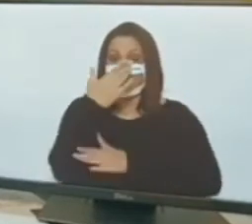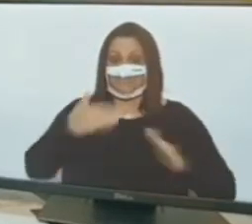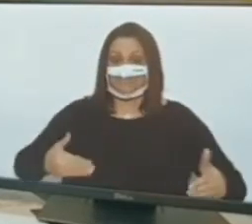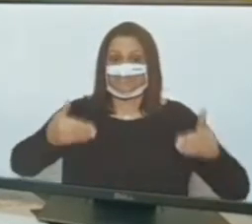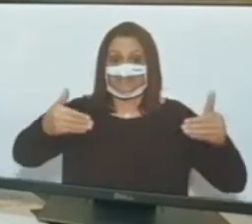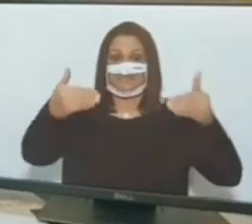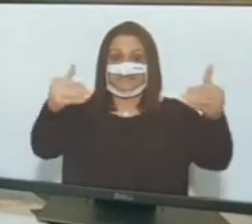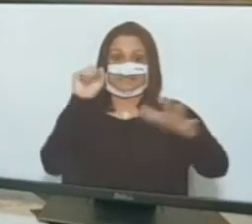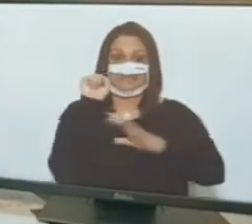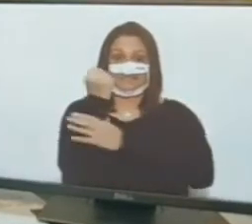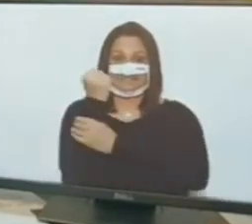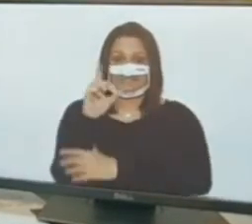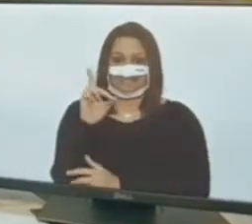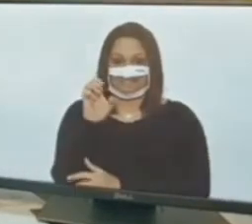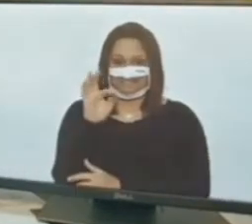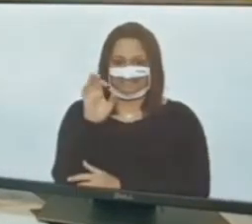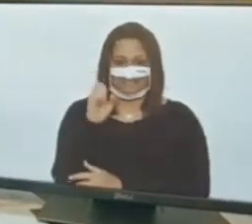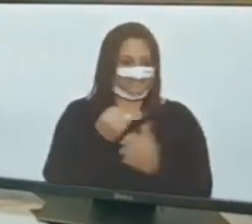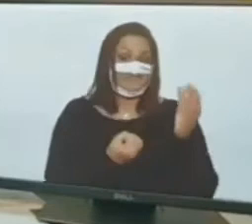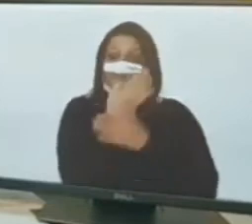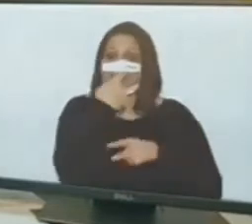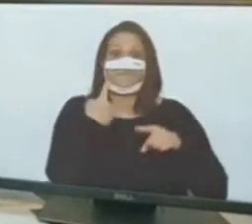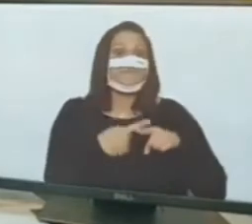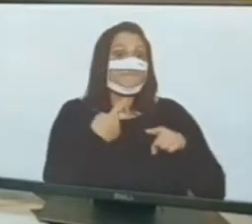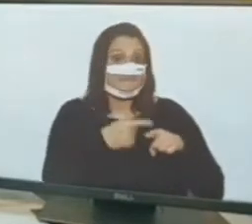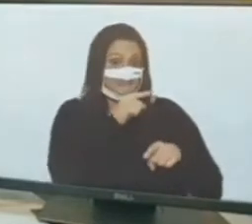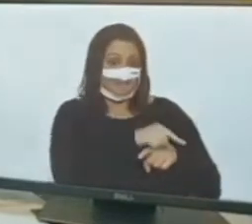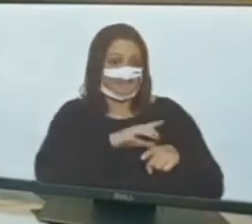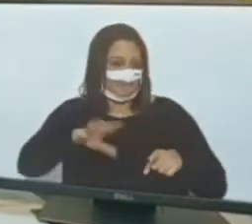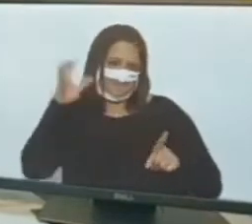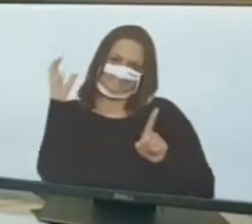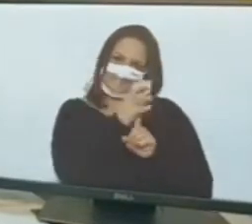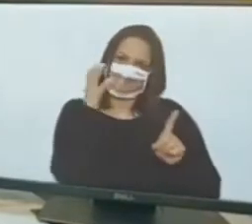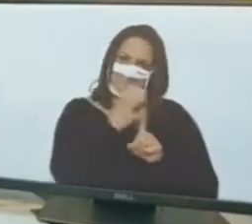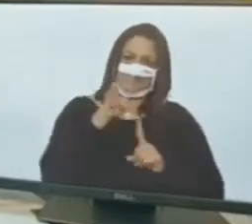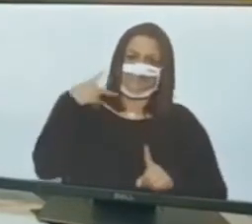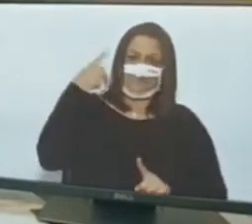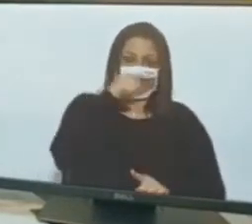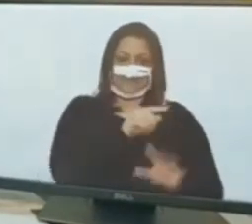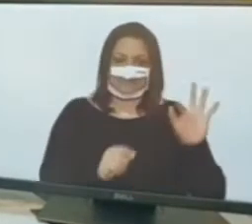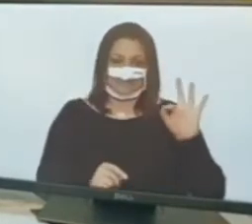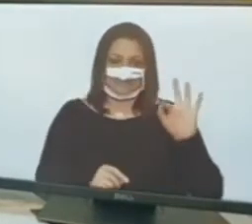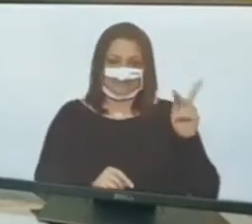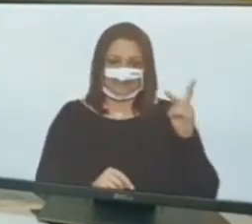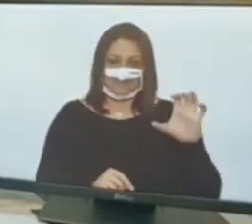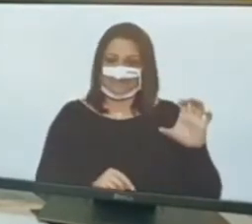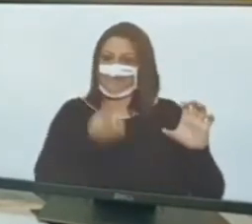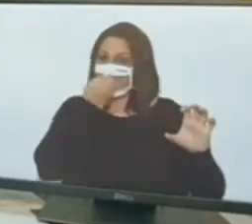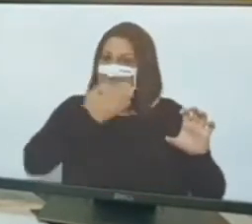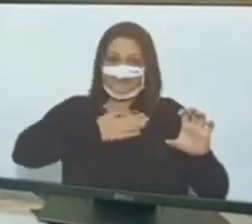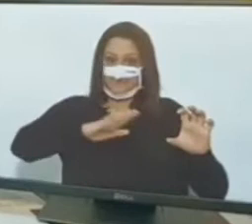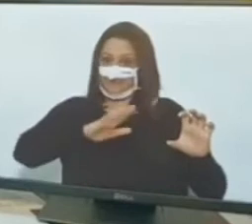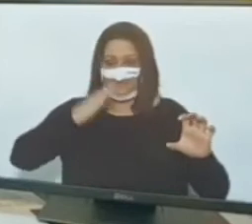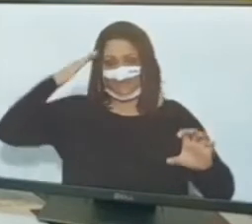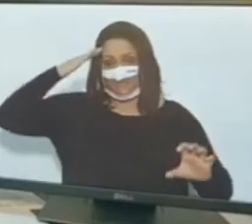por uma imposição política e não necessidade militar. Porque nunca gostou de militar. Ele queria... Ele ficou